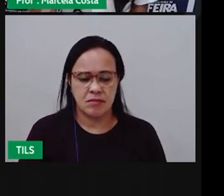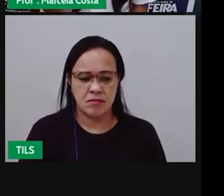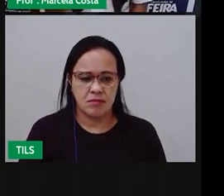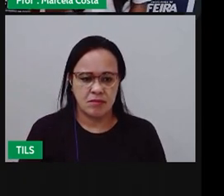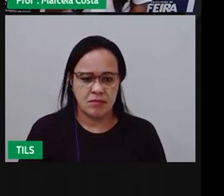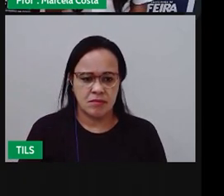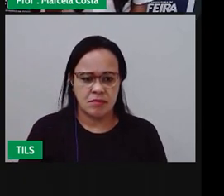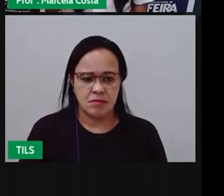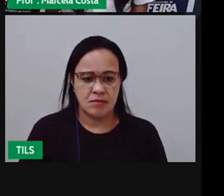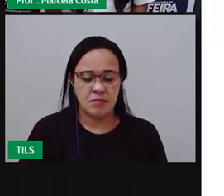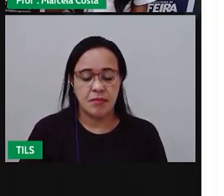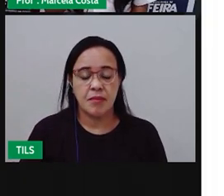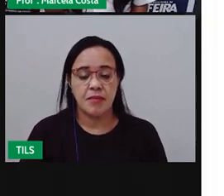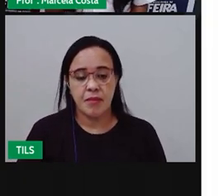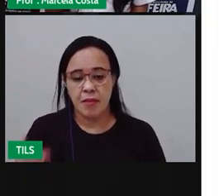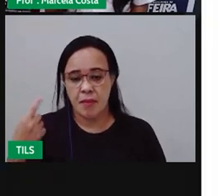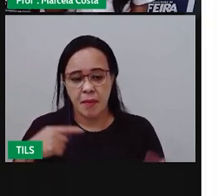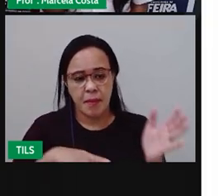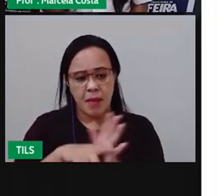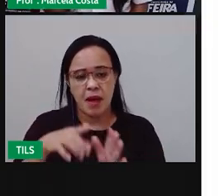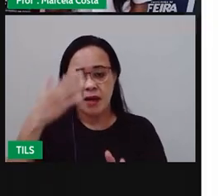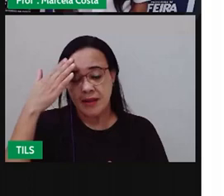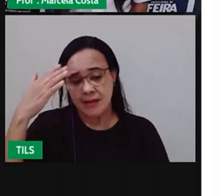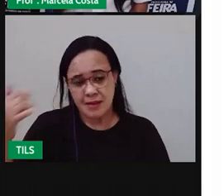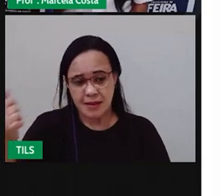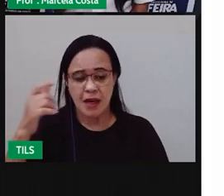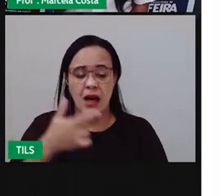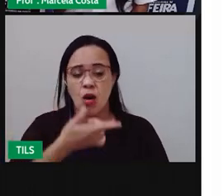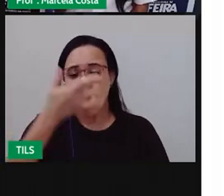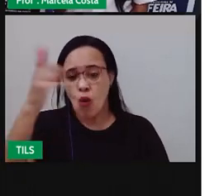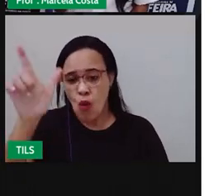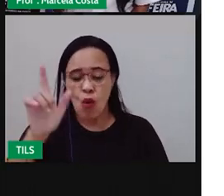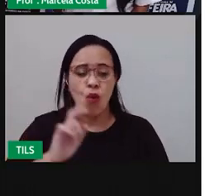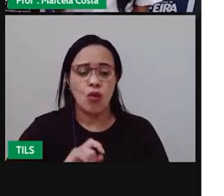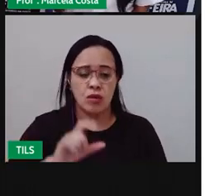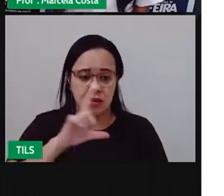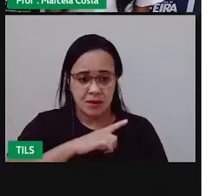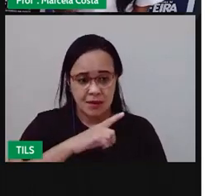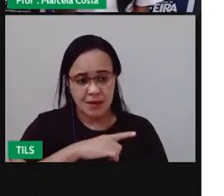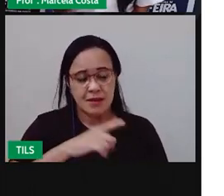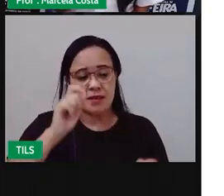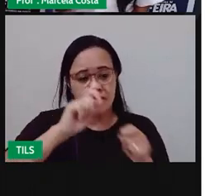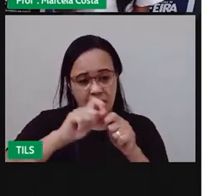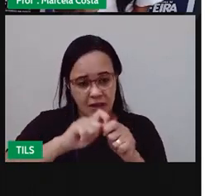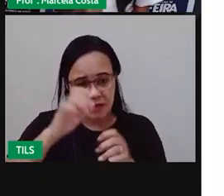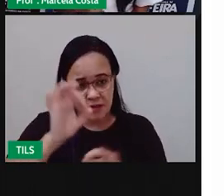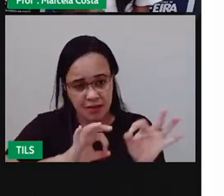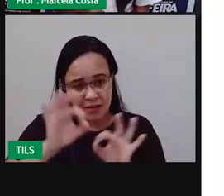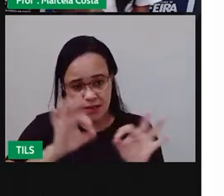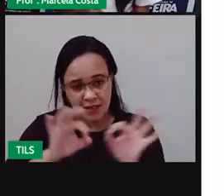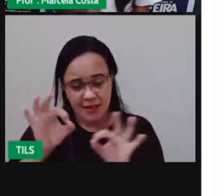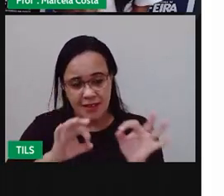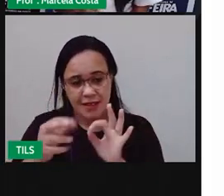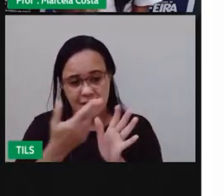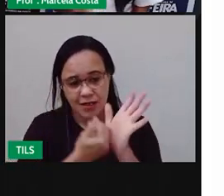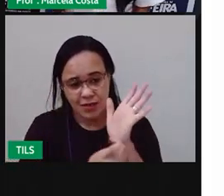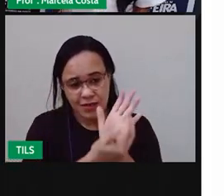Mas vocês sabiam que tem uma outra técnica, uma outra forma de fazer a gravura.